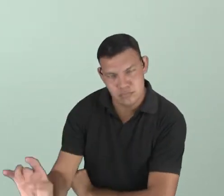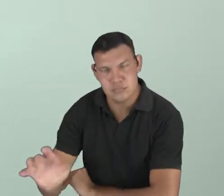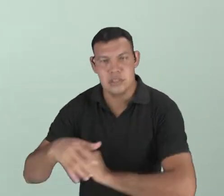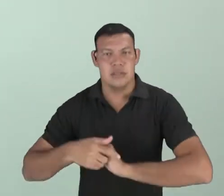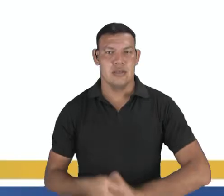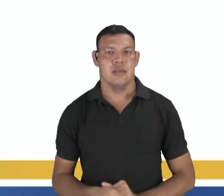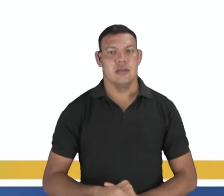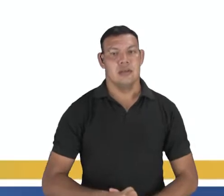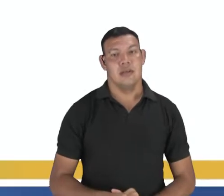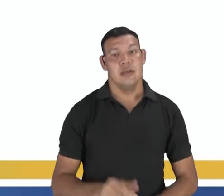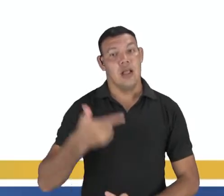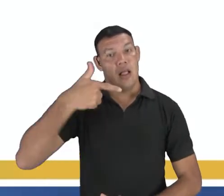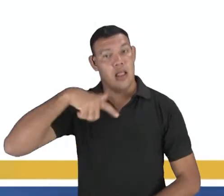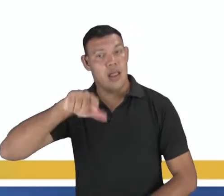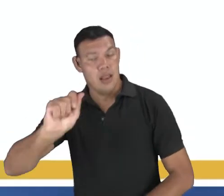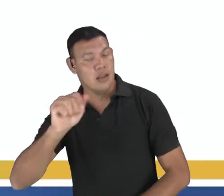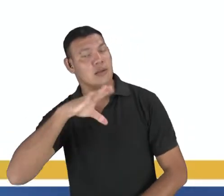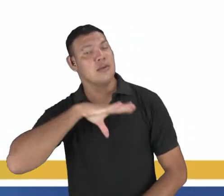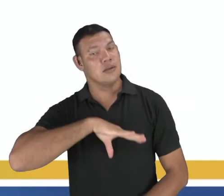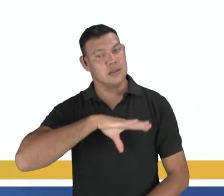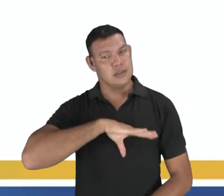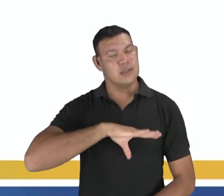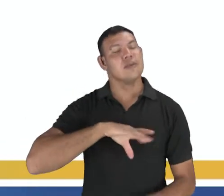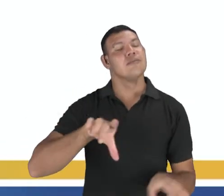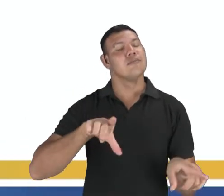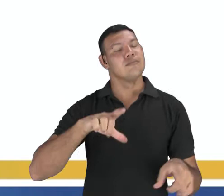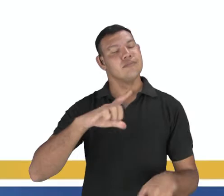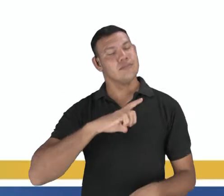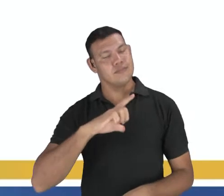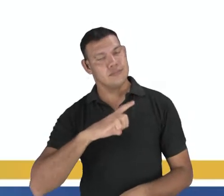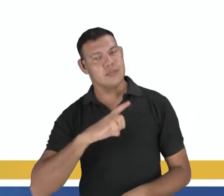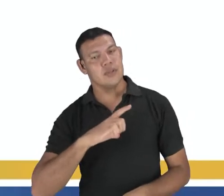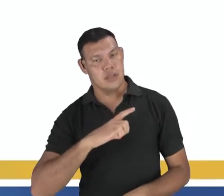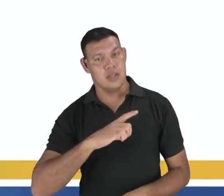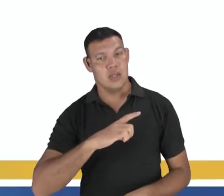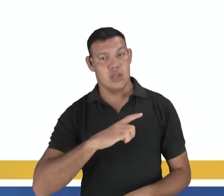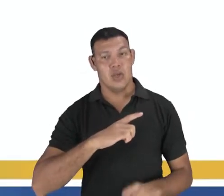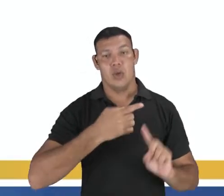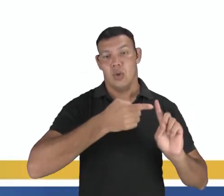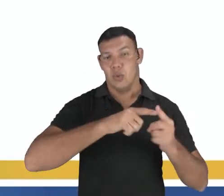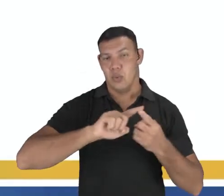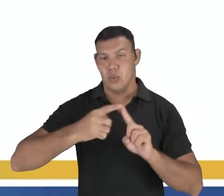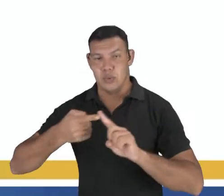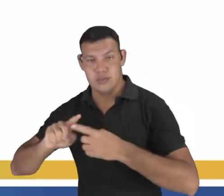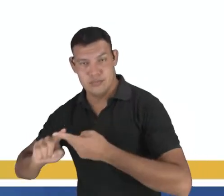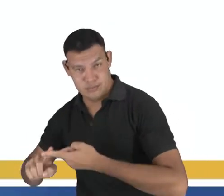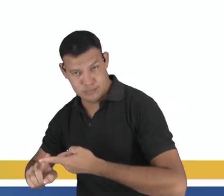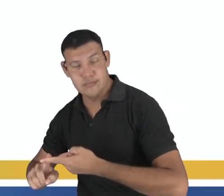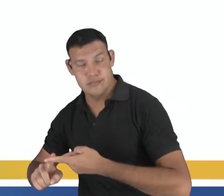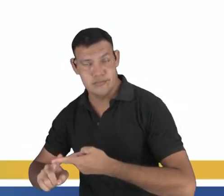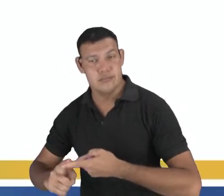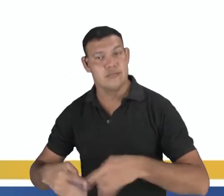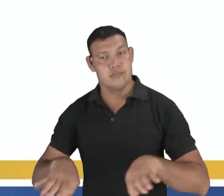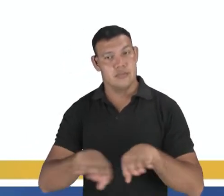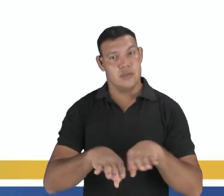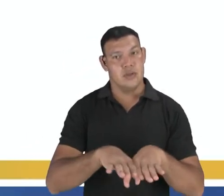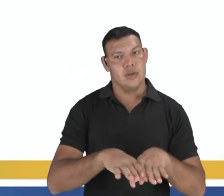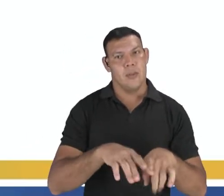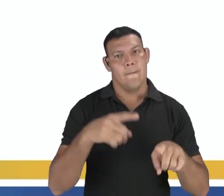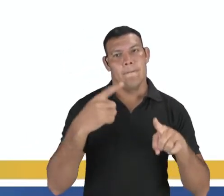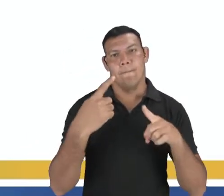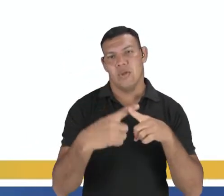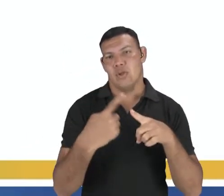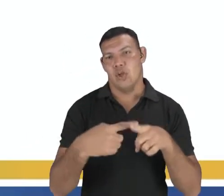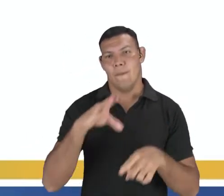Quanto à língua portuguesa, nós também temos uma variação maior, que é o quê? A variação do português do Brasil para o